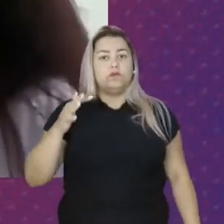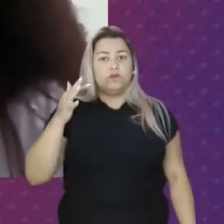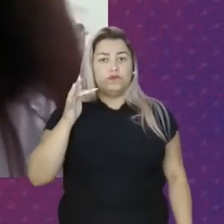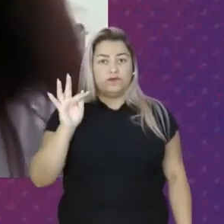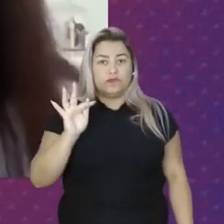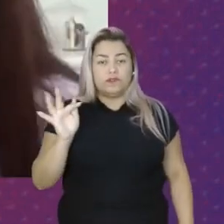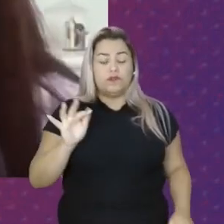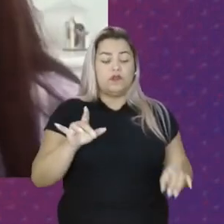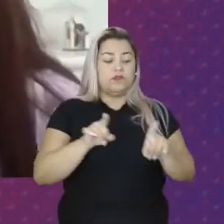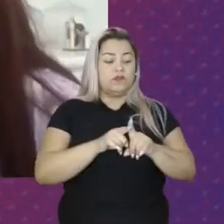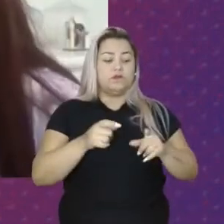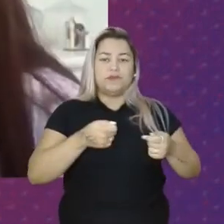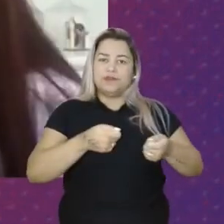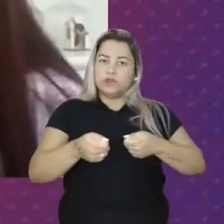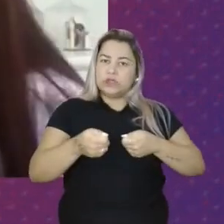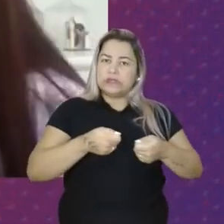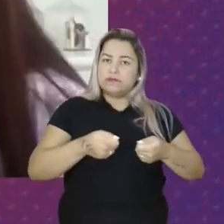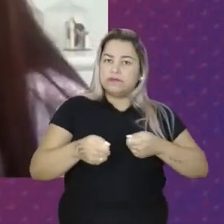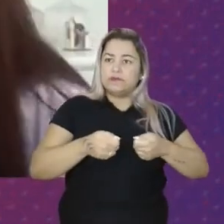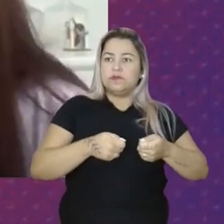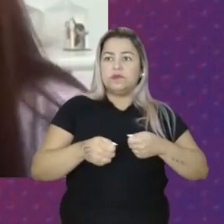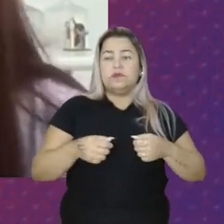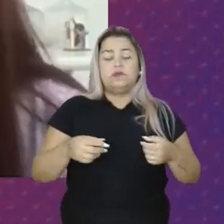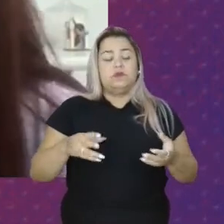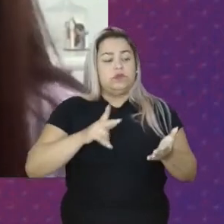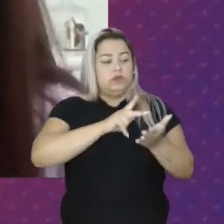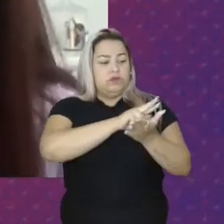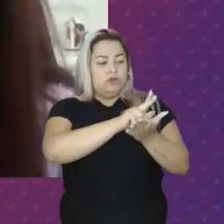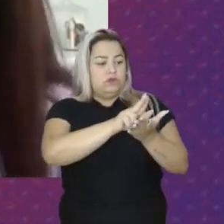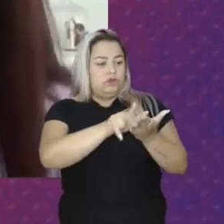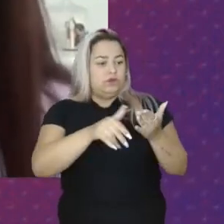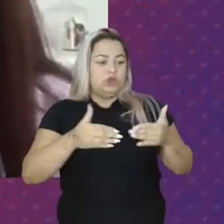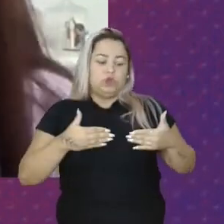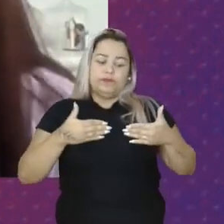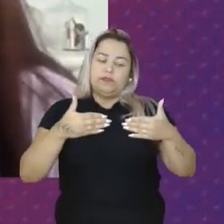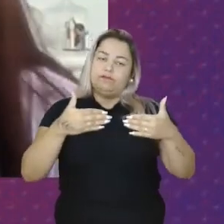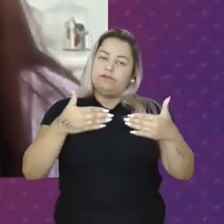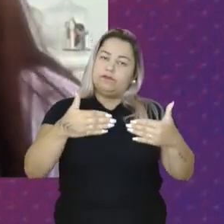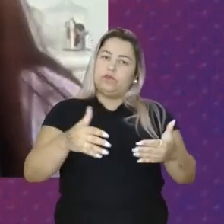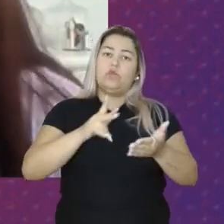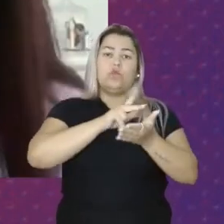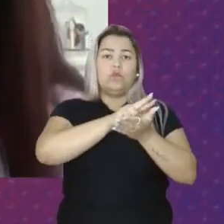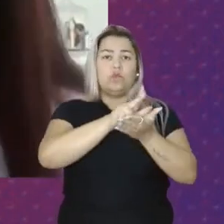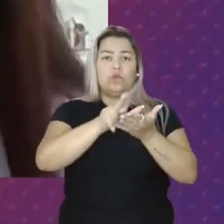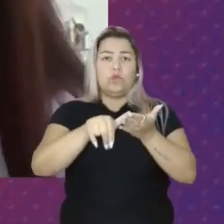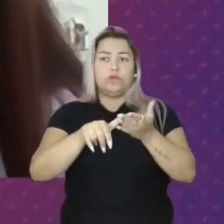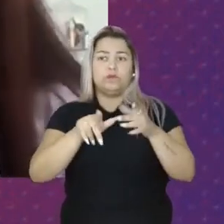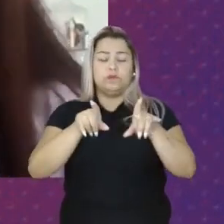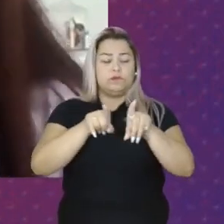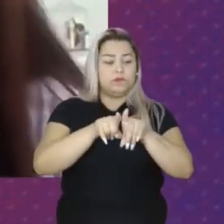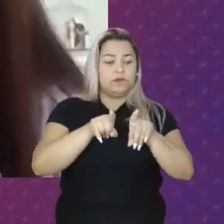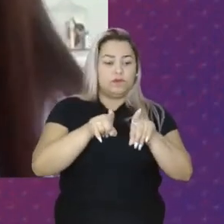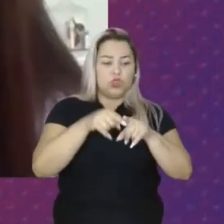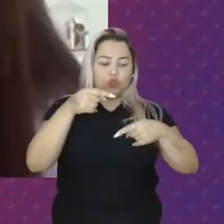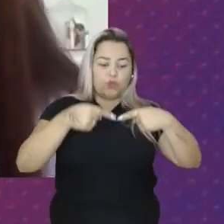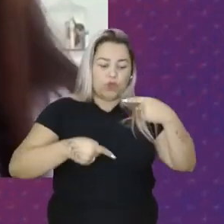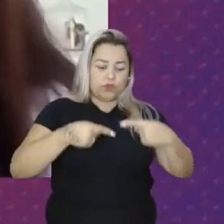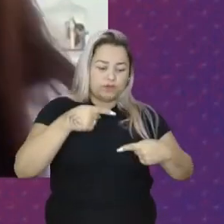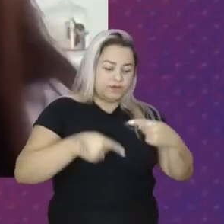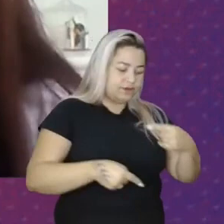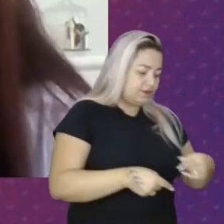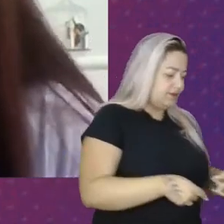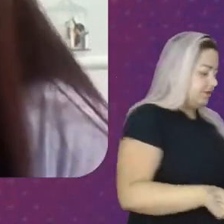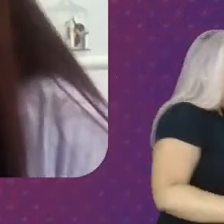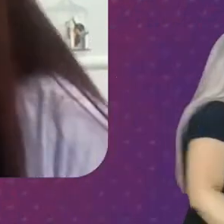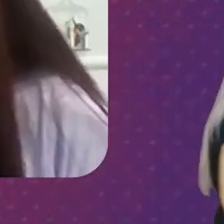Intenso De negociações Perpassando Por diversos Ministérios Com várias Proposições De políticas De